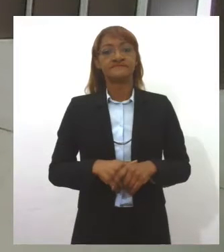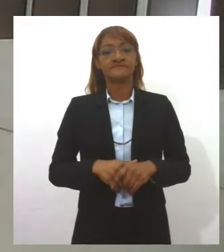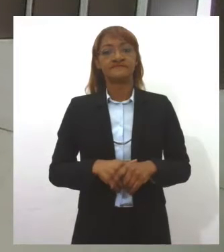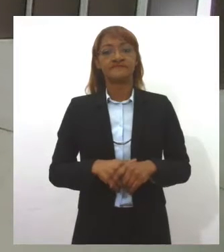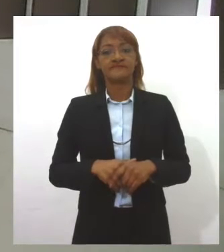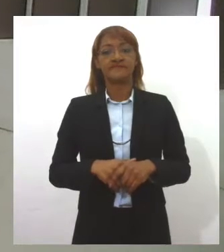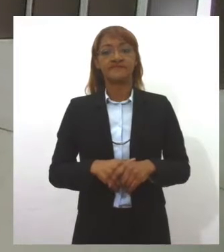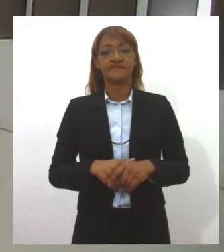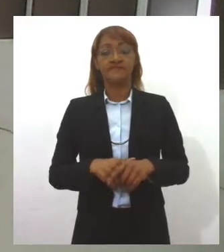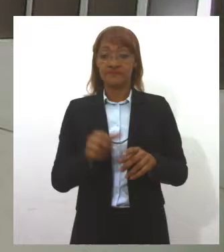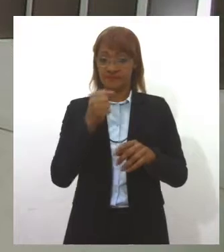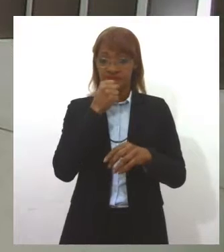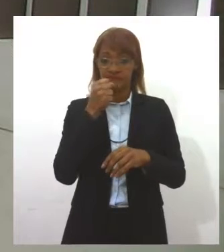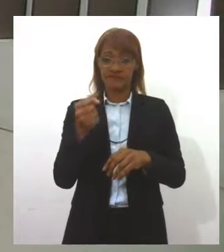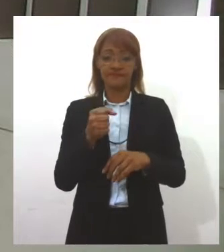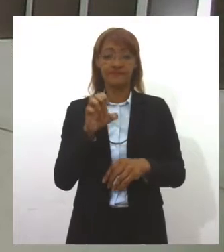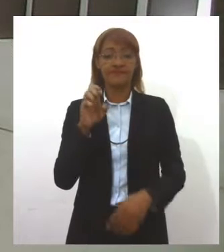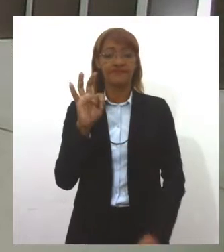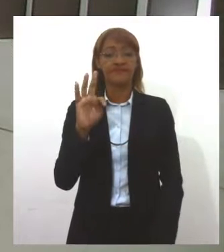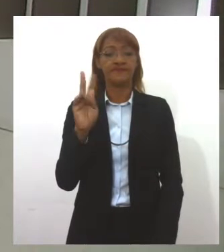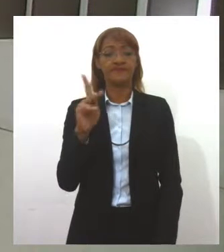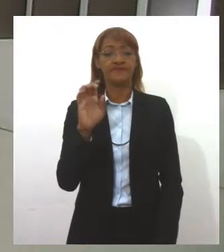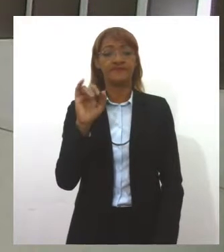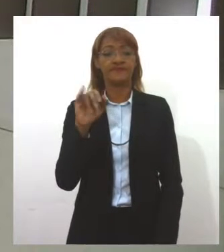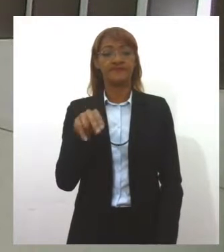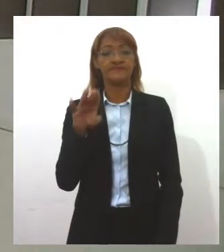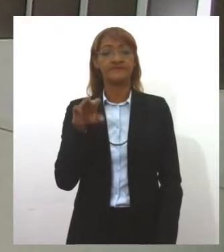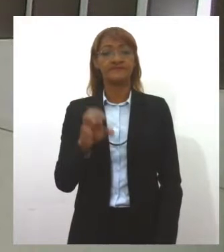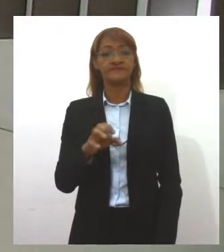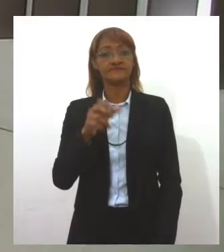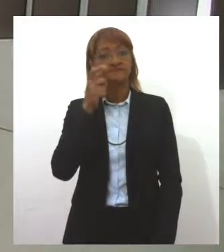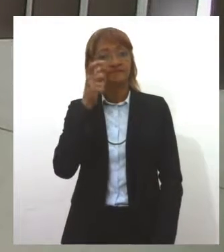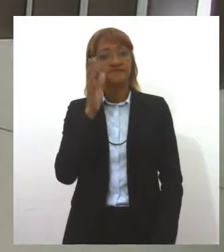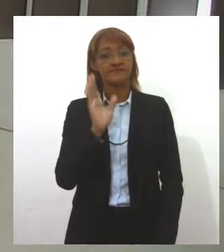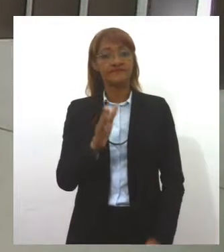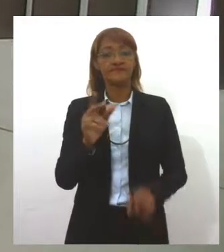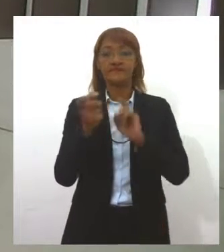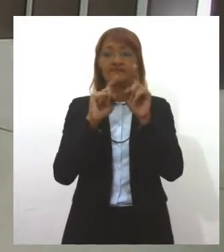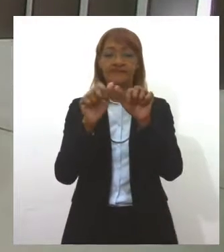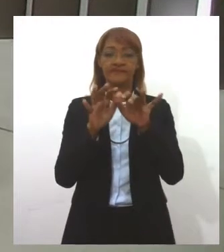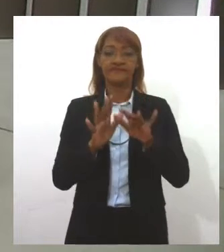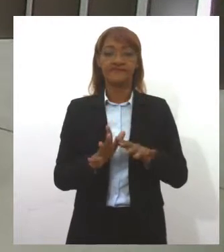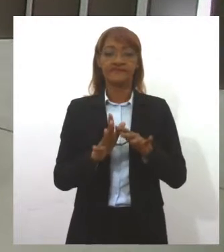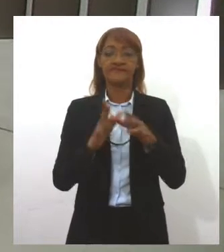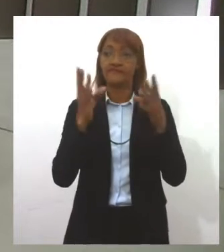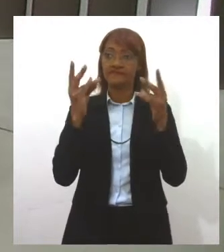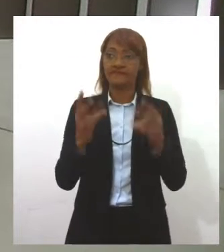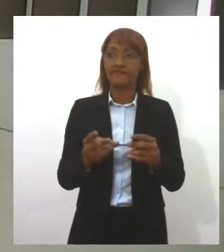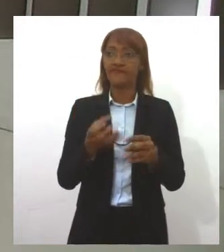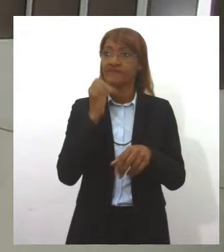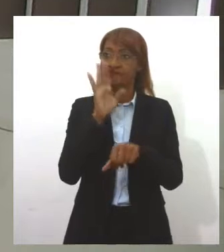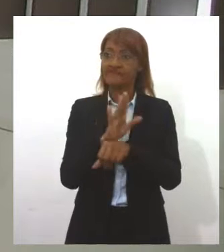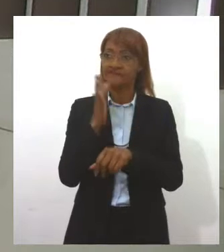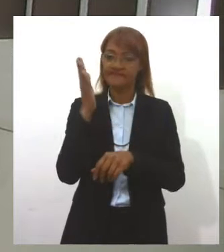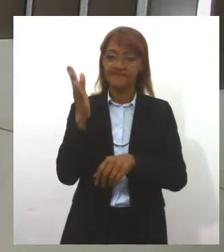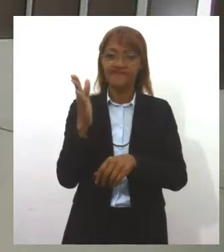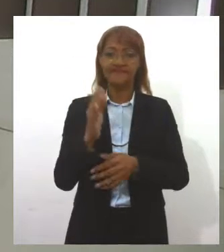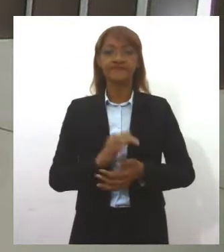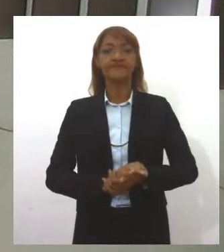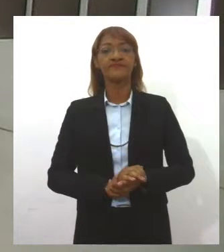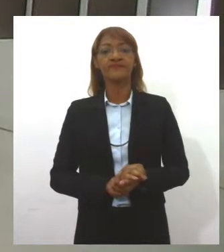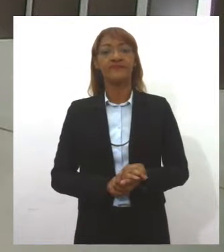O repórter Etienne Fonseca acompanhou a sessão plenária de hoje e tem detalhes para a gente. Boa tarde, Etienne. com você.